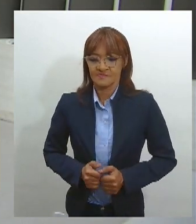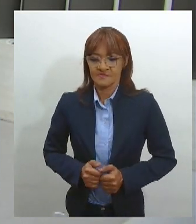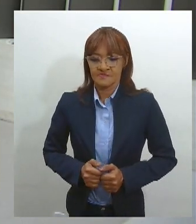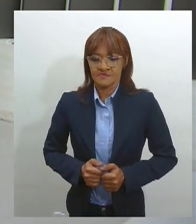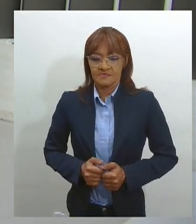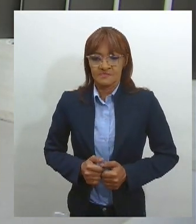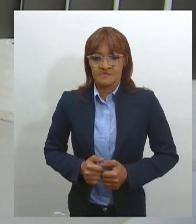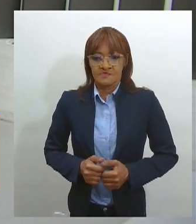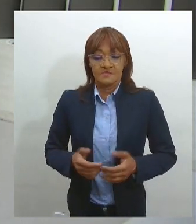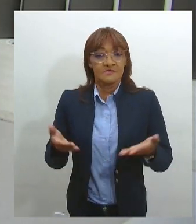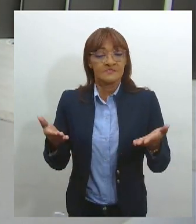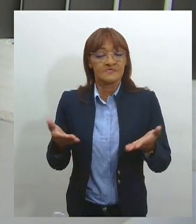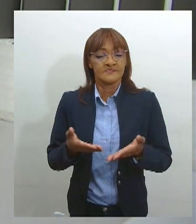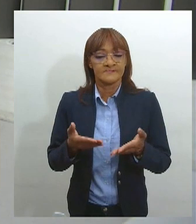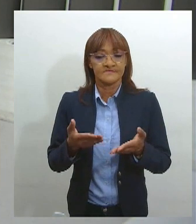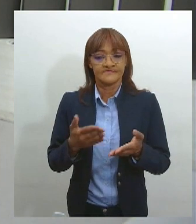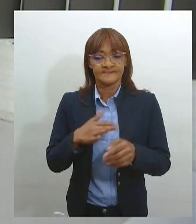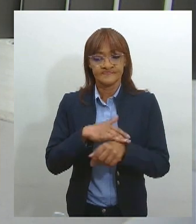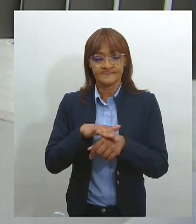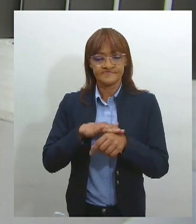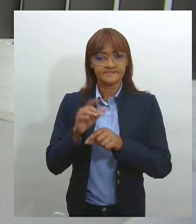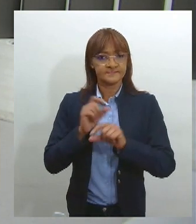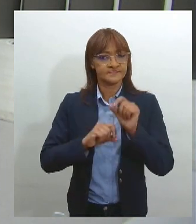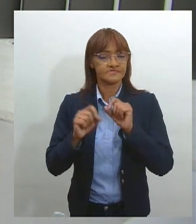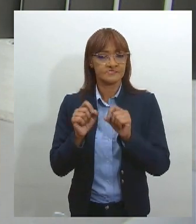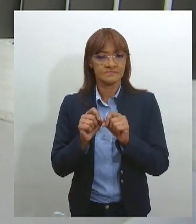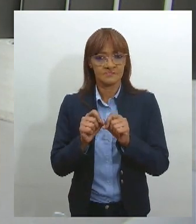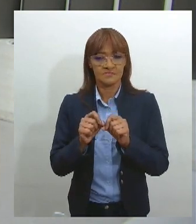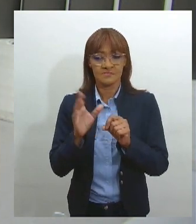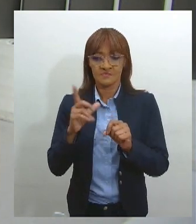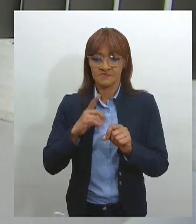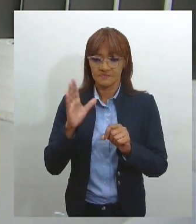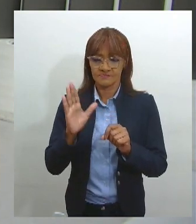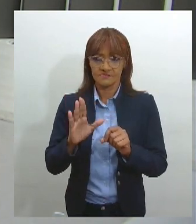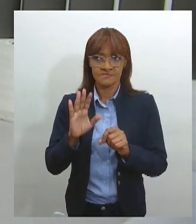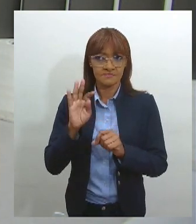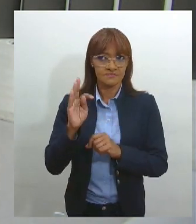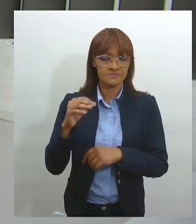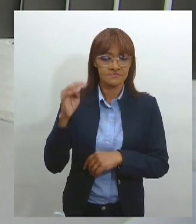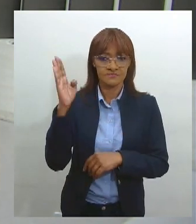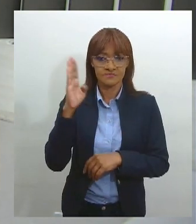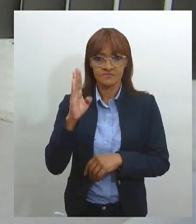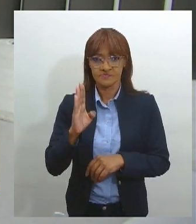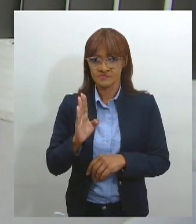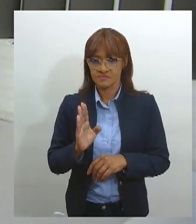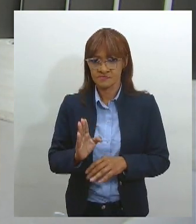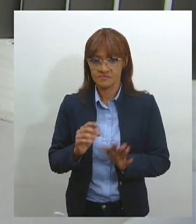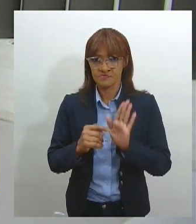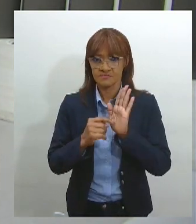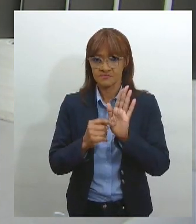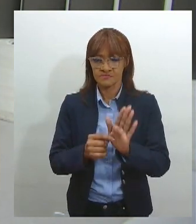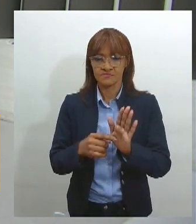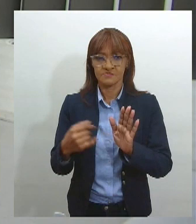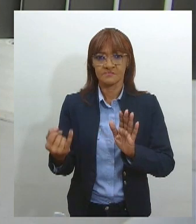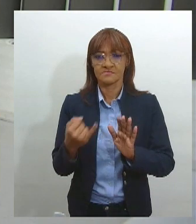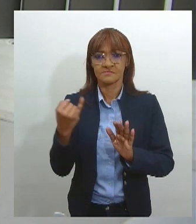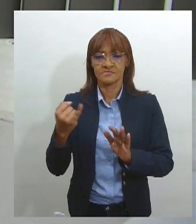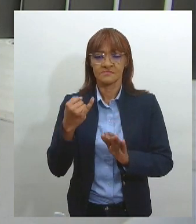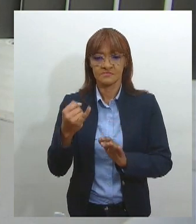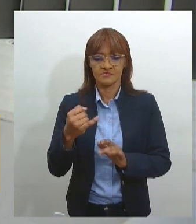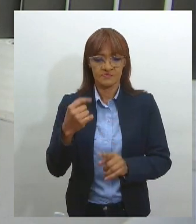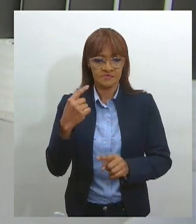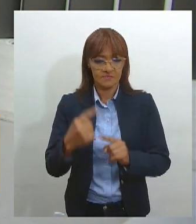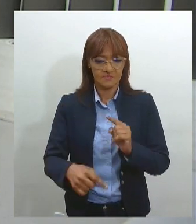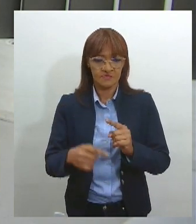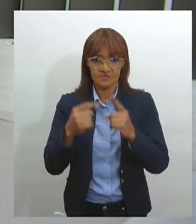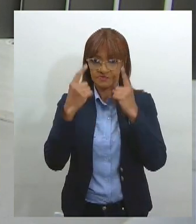porque esse evento é nacional e mostra a importância de combater esse tipo de violência ainda nos